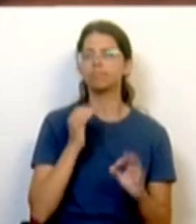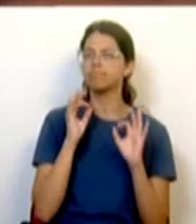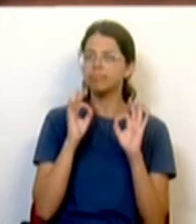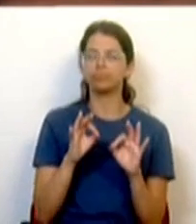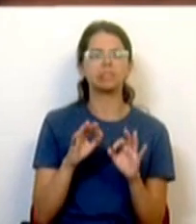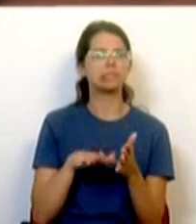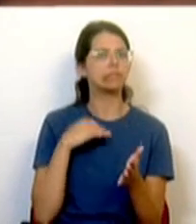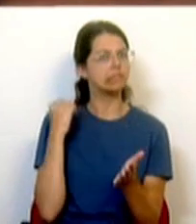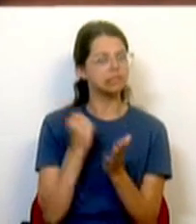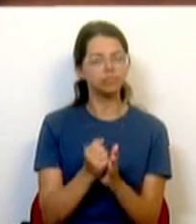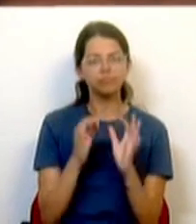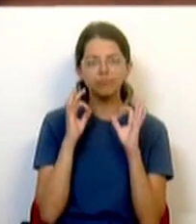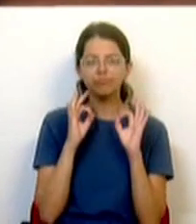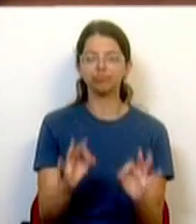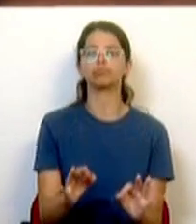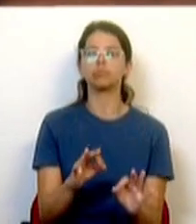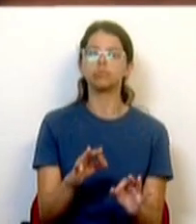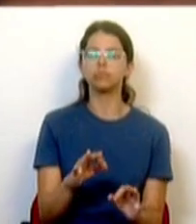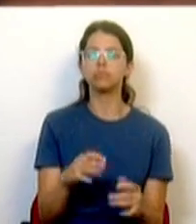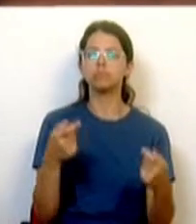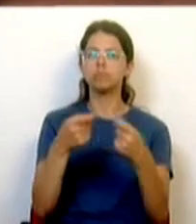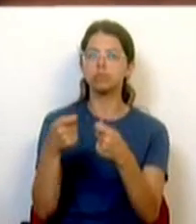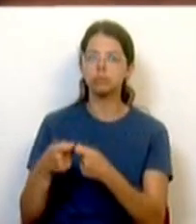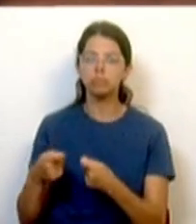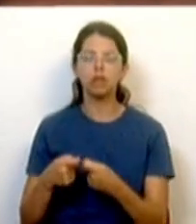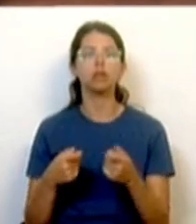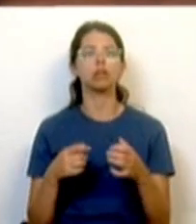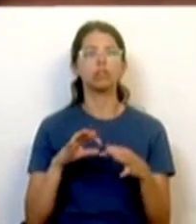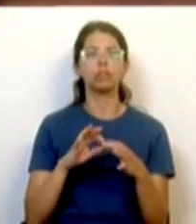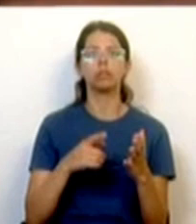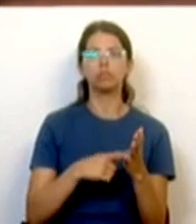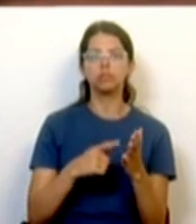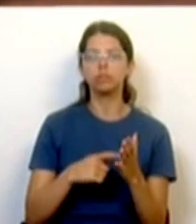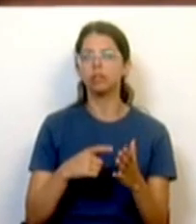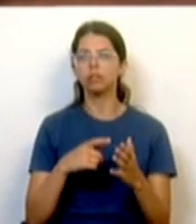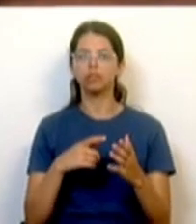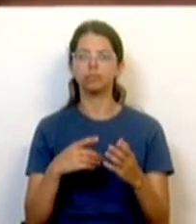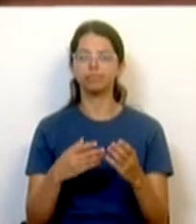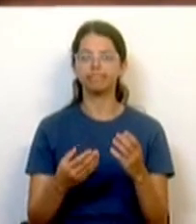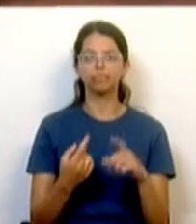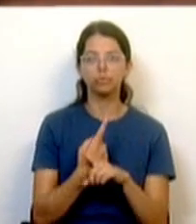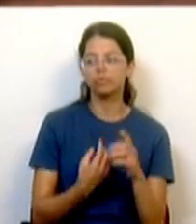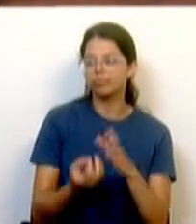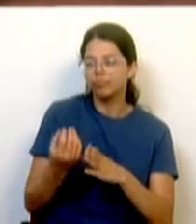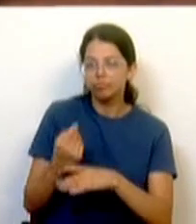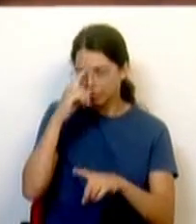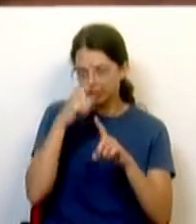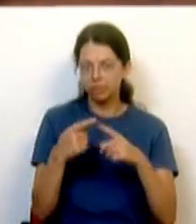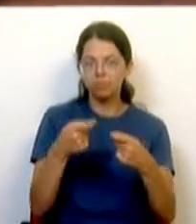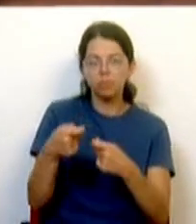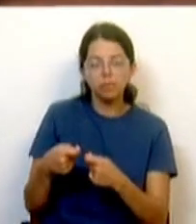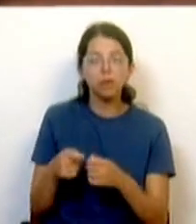responder sempre do ponto de vista da necessidade de mobilização de respostas extraordinárias, mas nunca